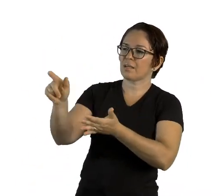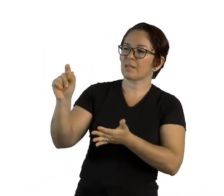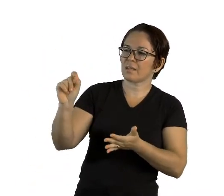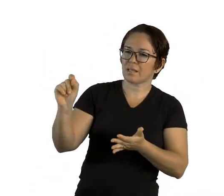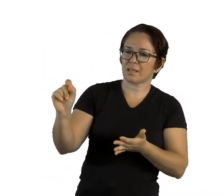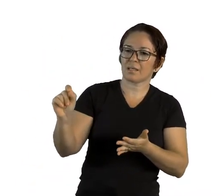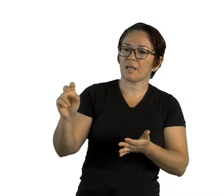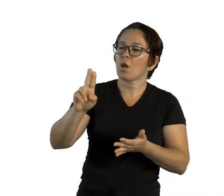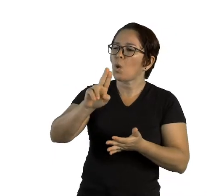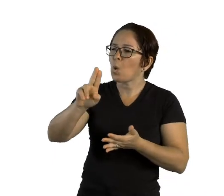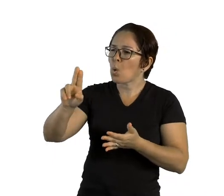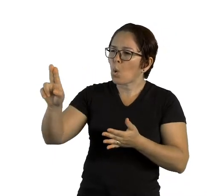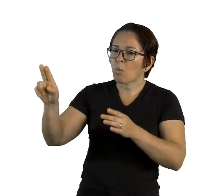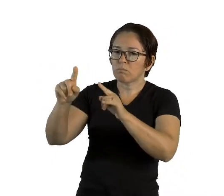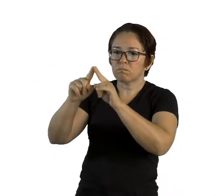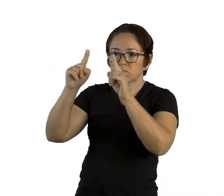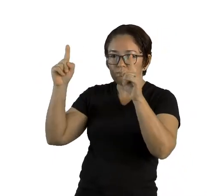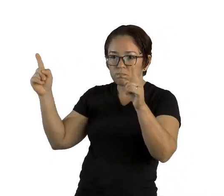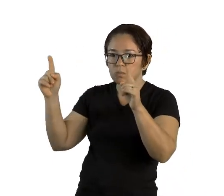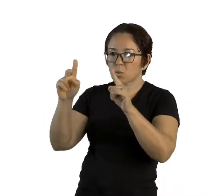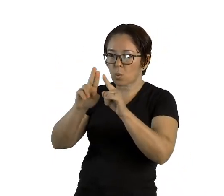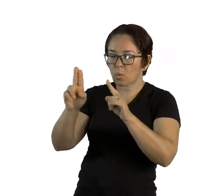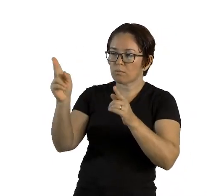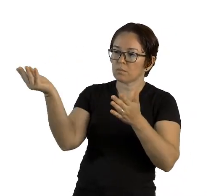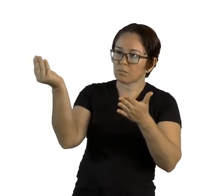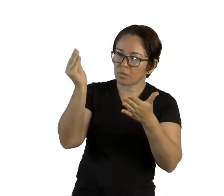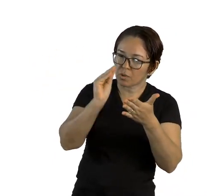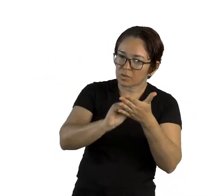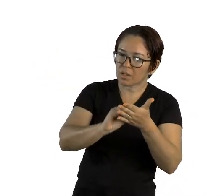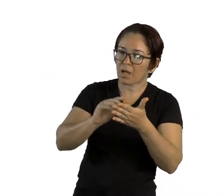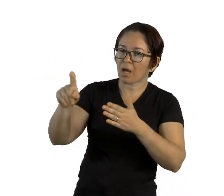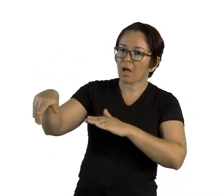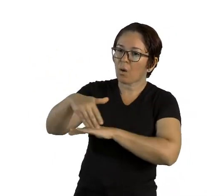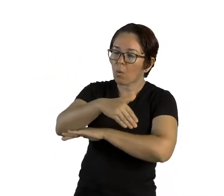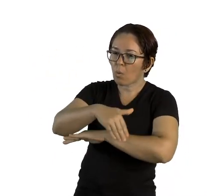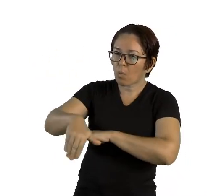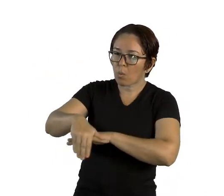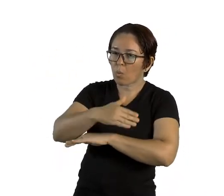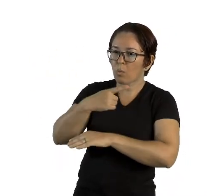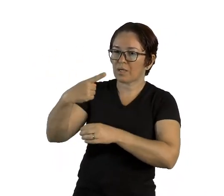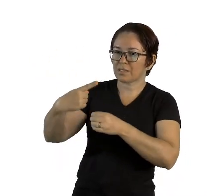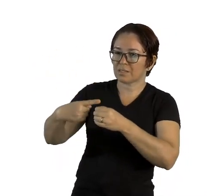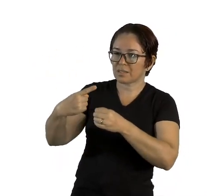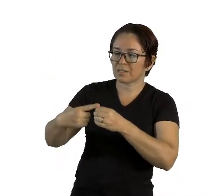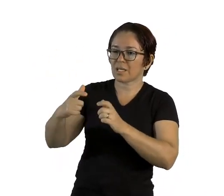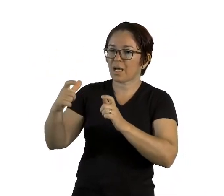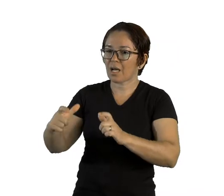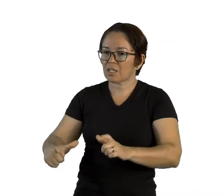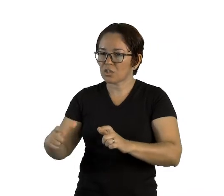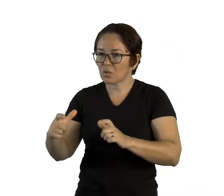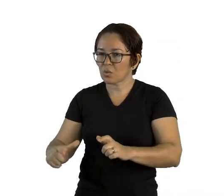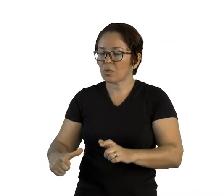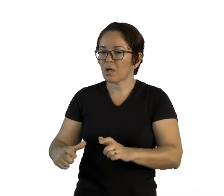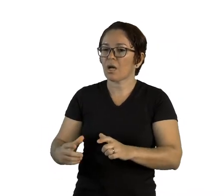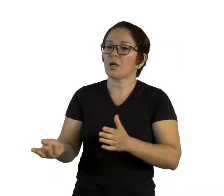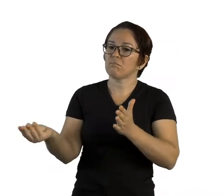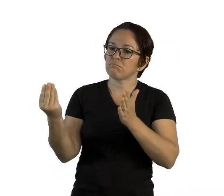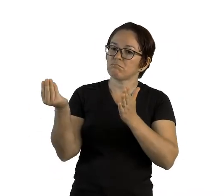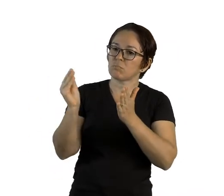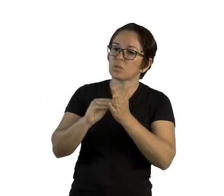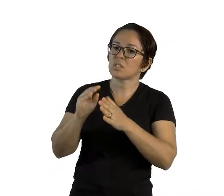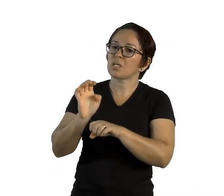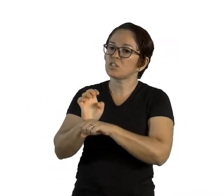e o seu endereço. Não esqueça de colocar o nome da cidade e a sigla do estado. Também